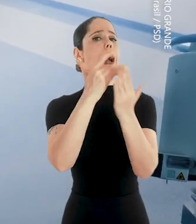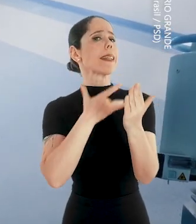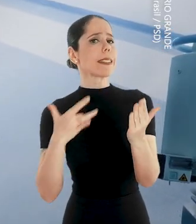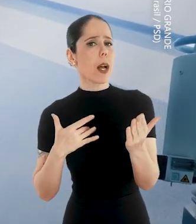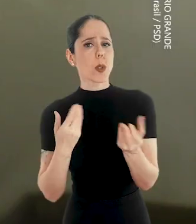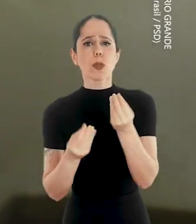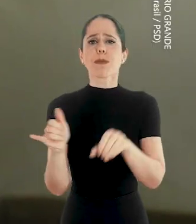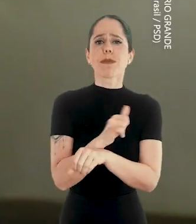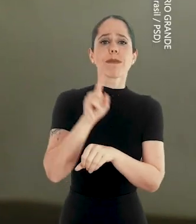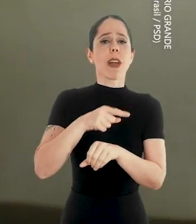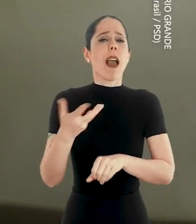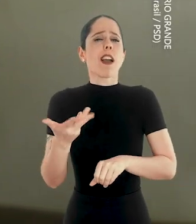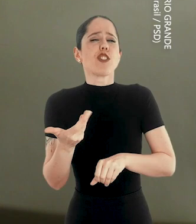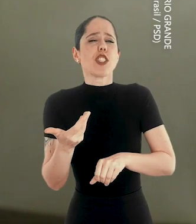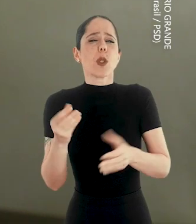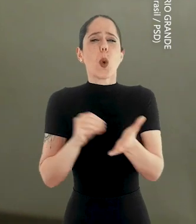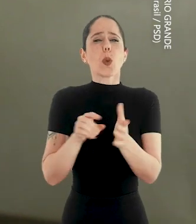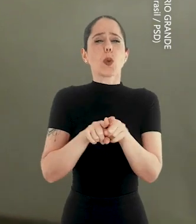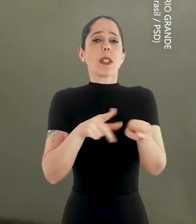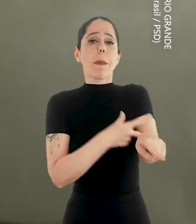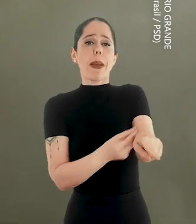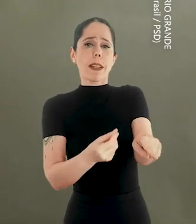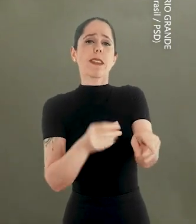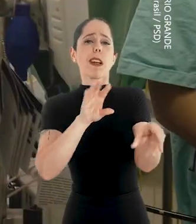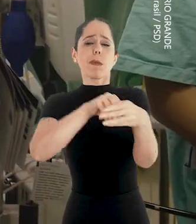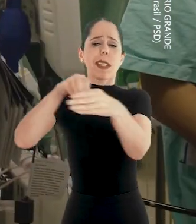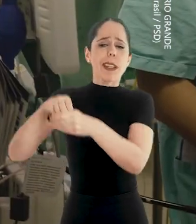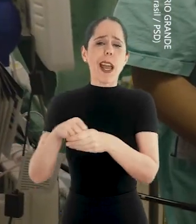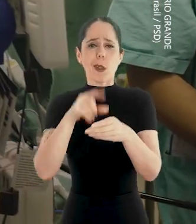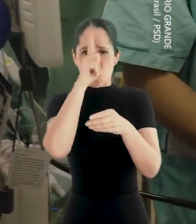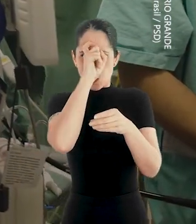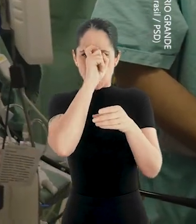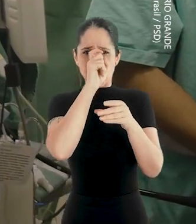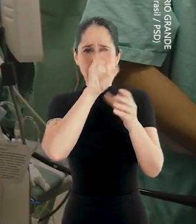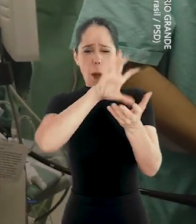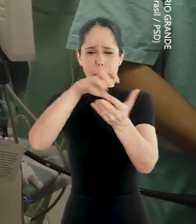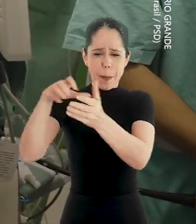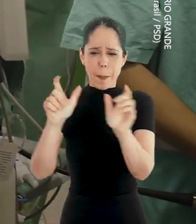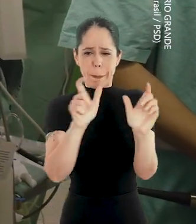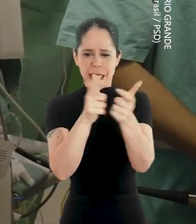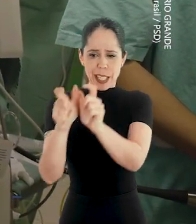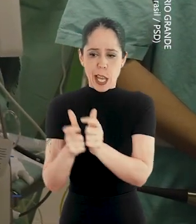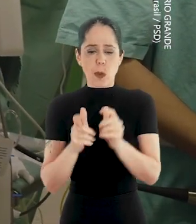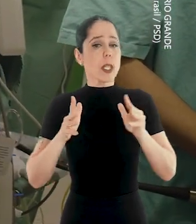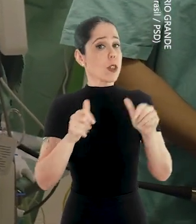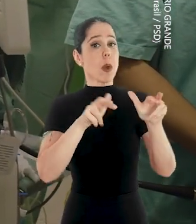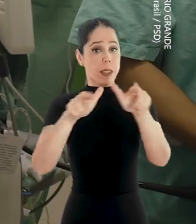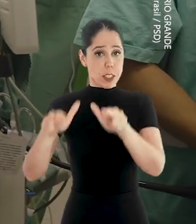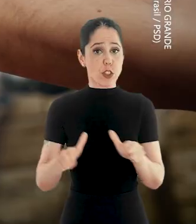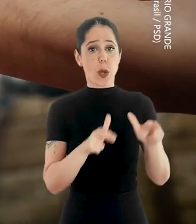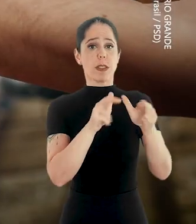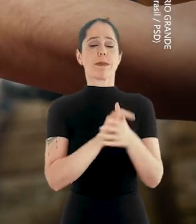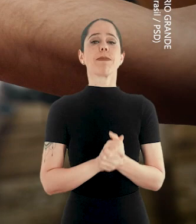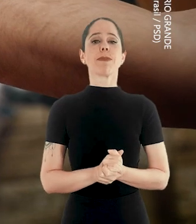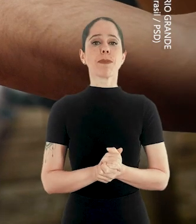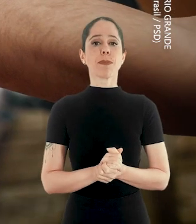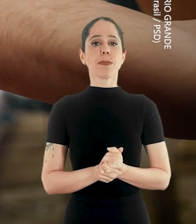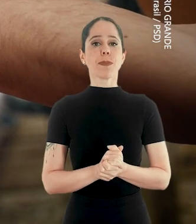saúde, agilizando consultas e exames nos hospitais de pequeno porte em todas as regiões.